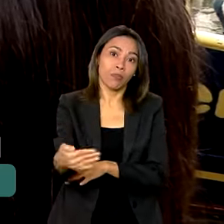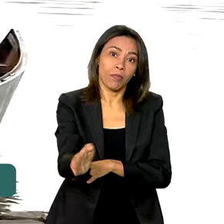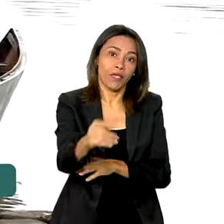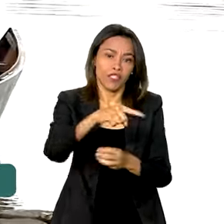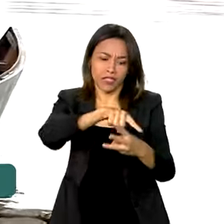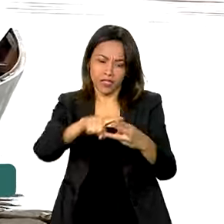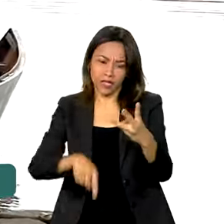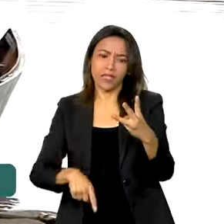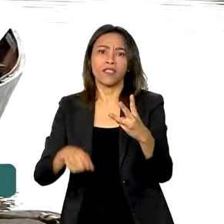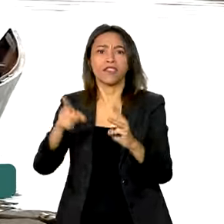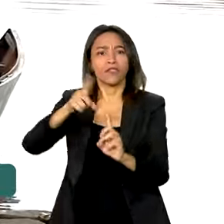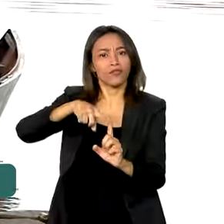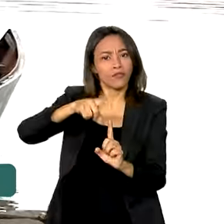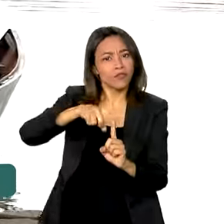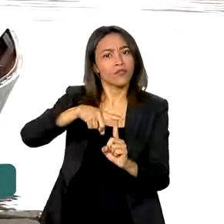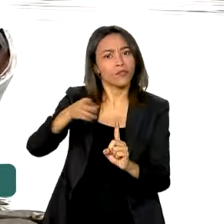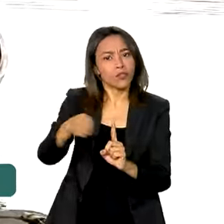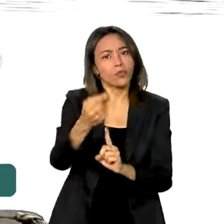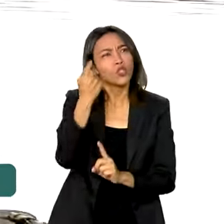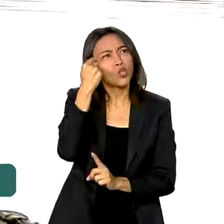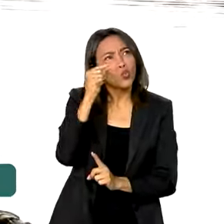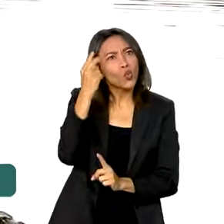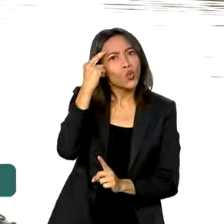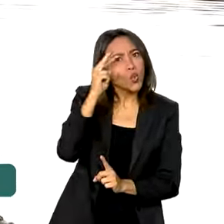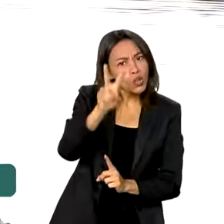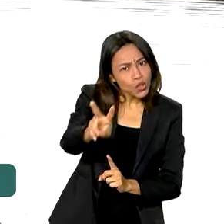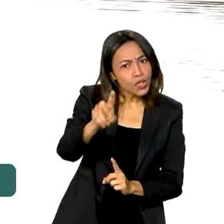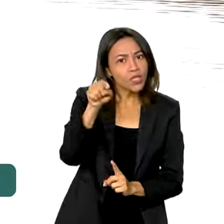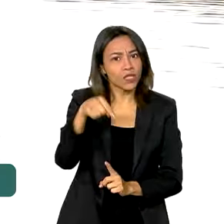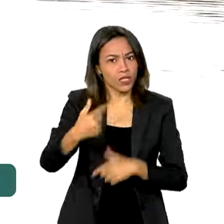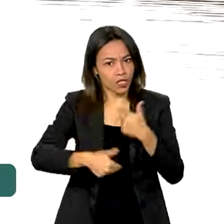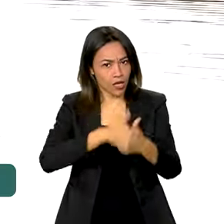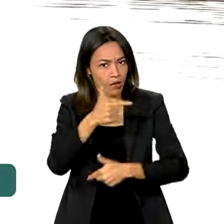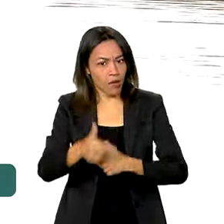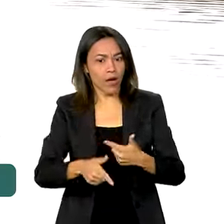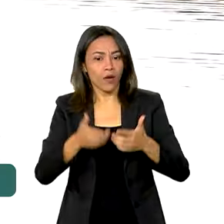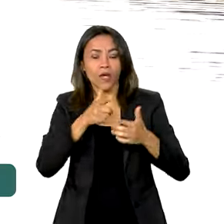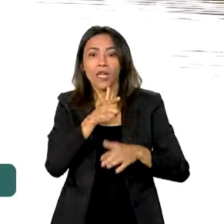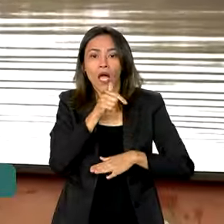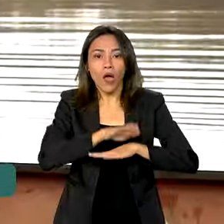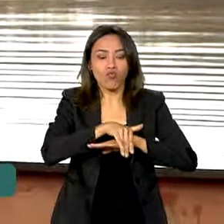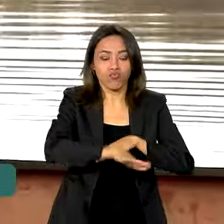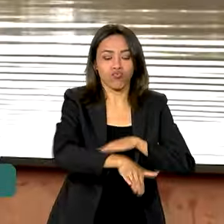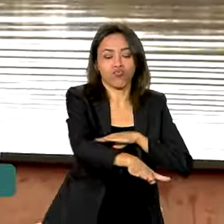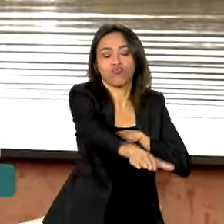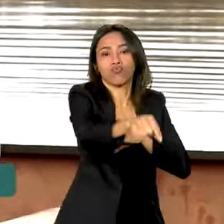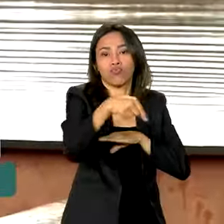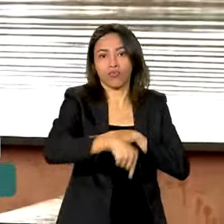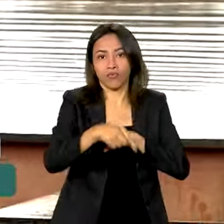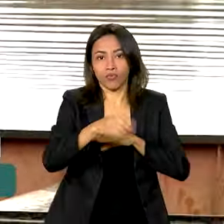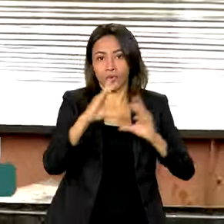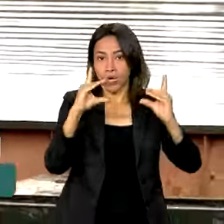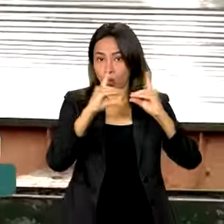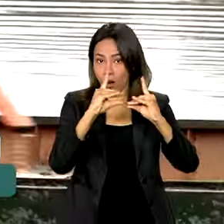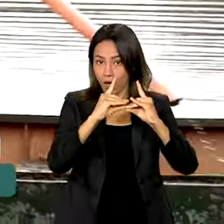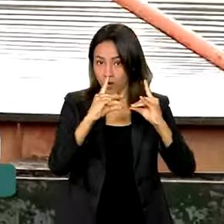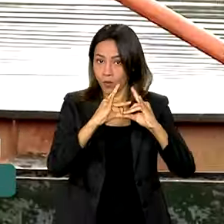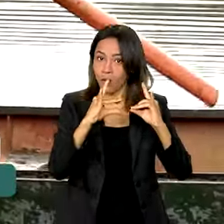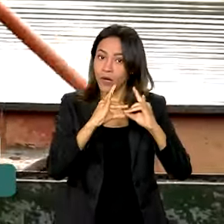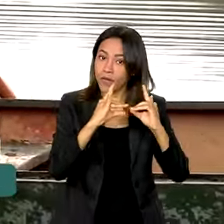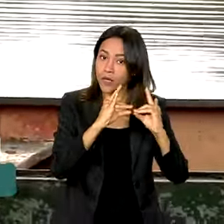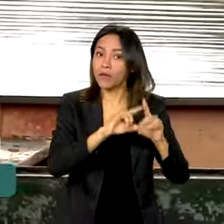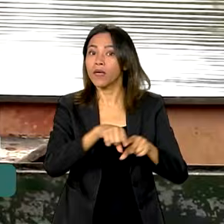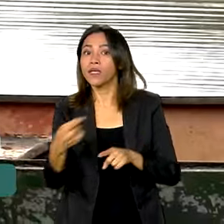traíra, em um ou dois dias de trabalho no lago Guaíba e na Lagoa dos Patos. Sem conseguir pescar há 45